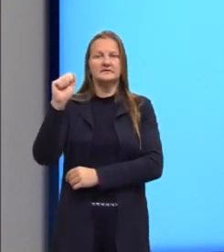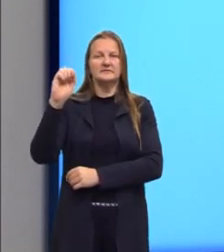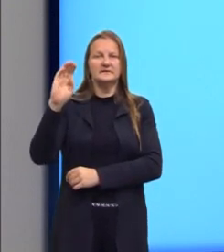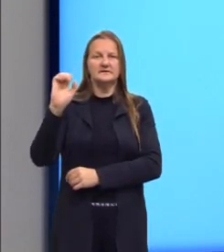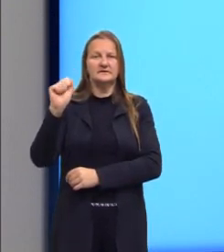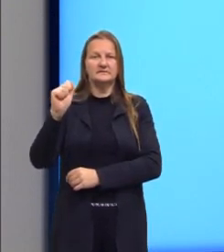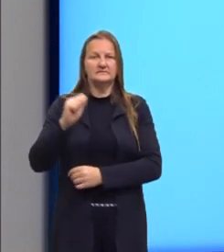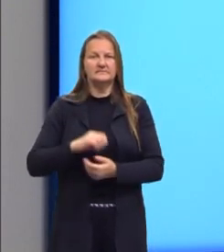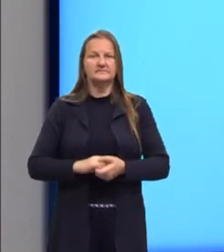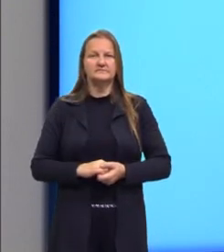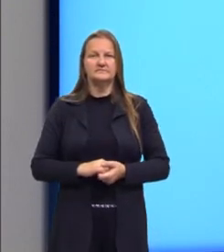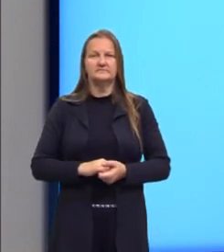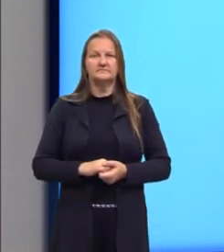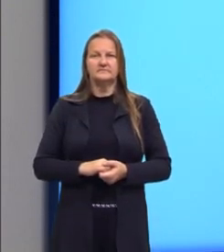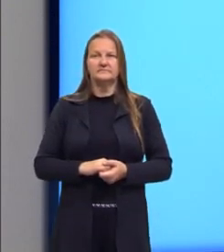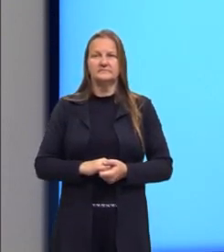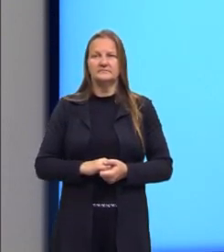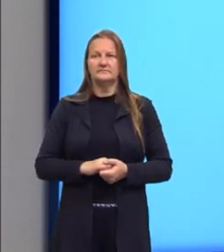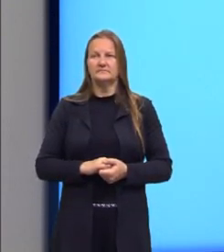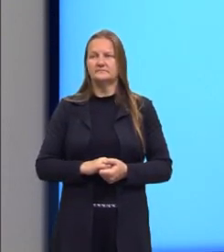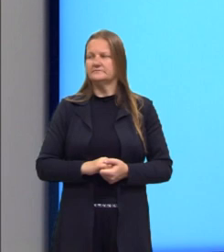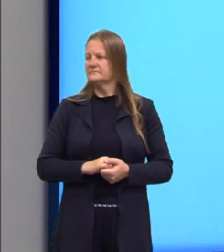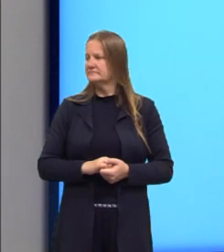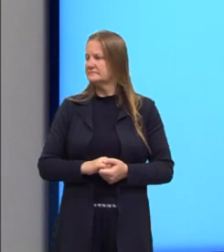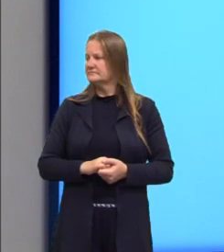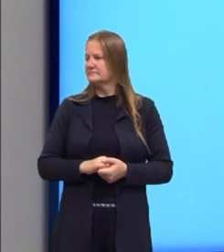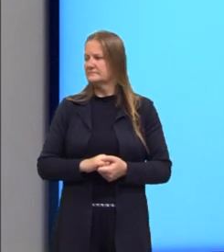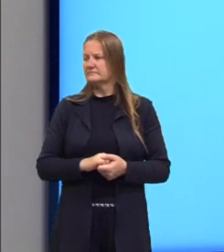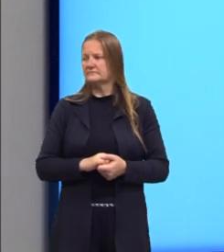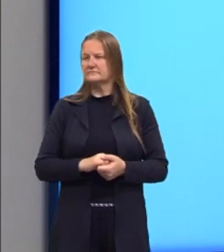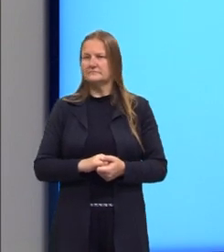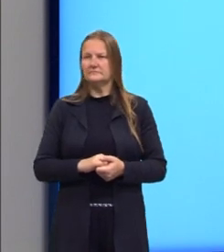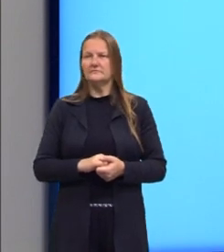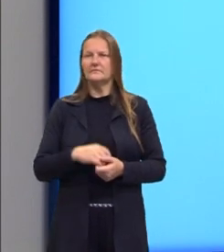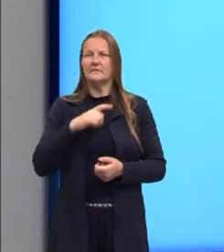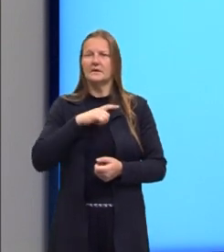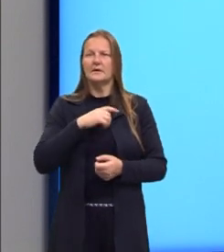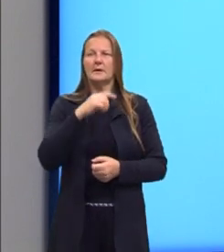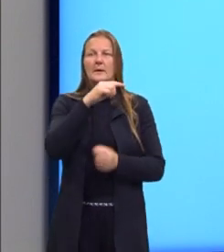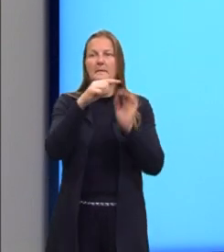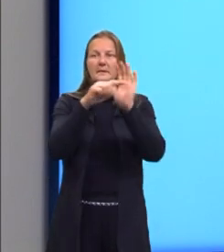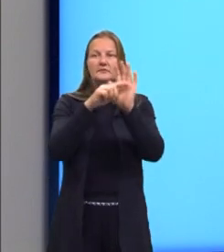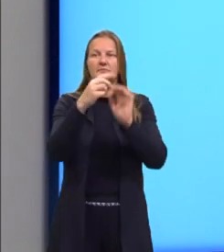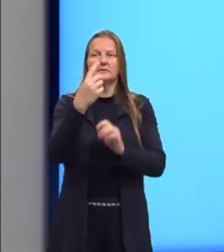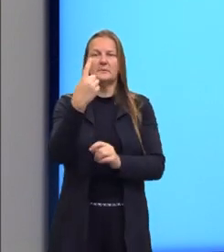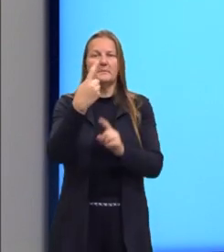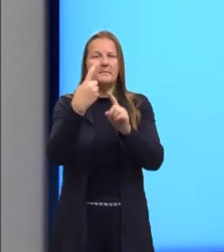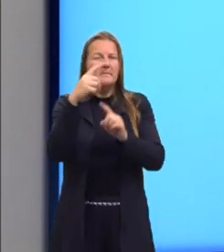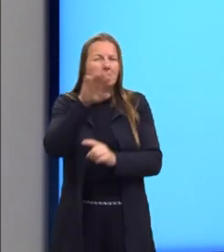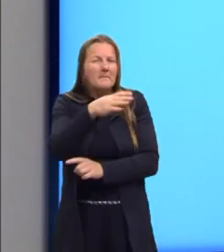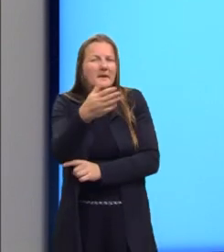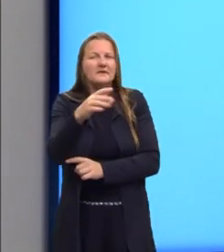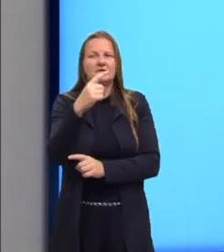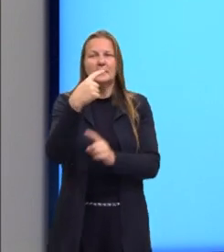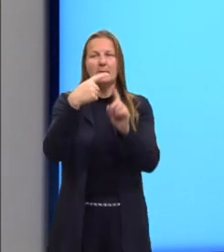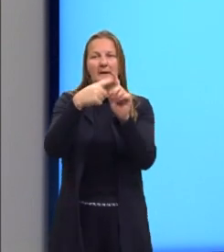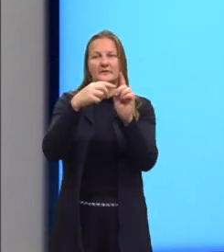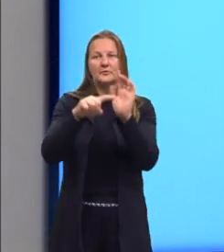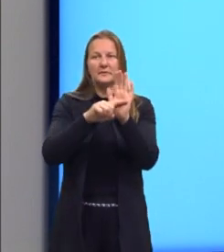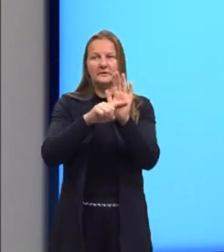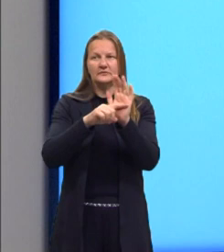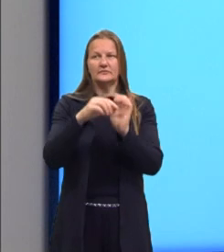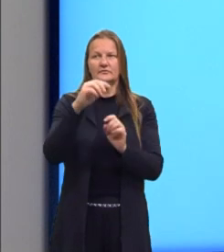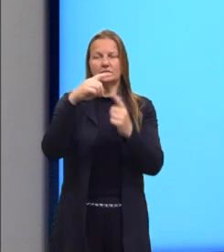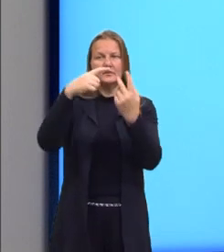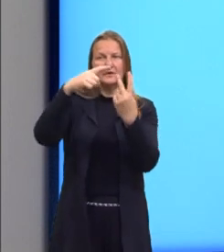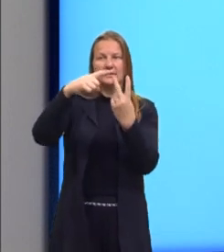Bhaskara é dada por x igual a menos b mais ou menos raiz de delta ou raiz de